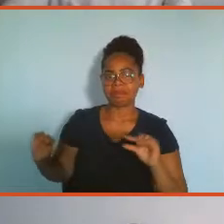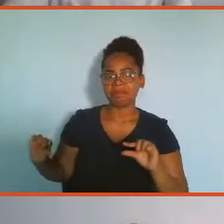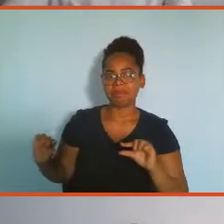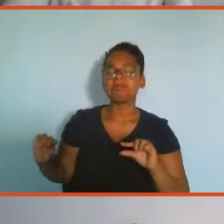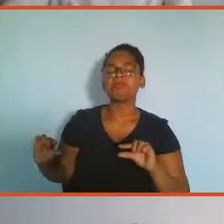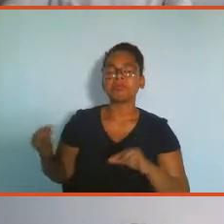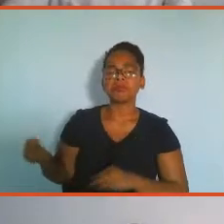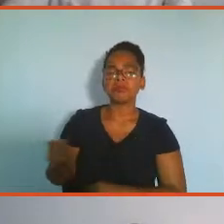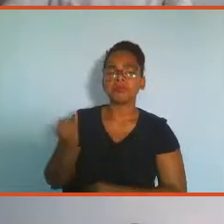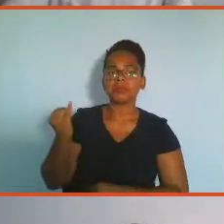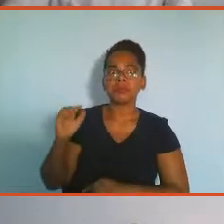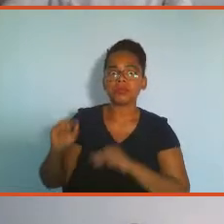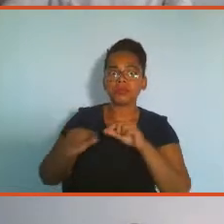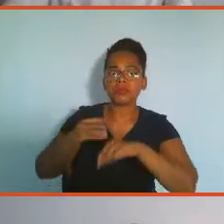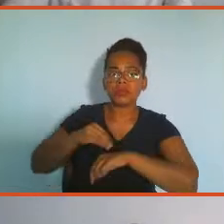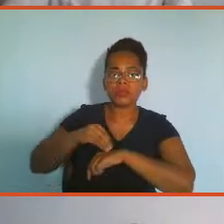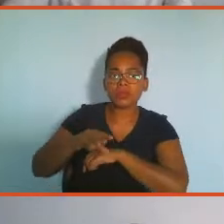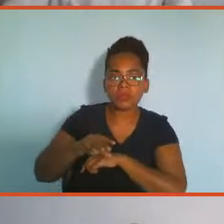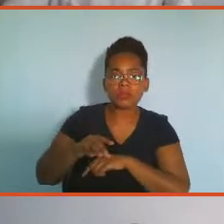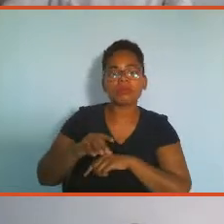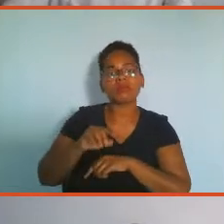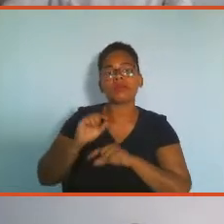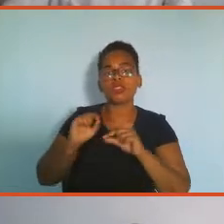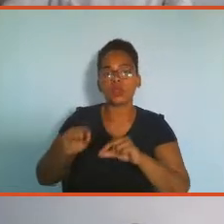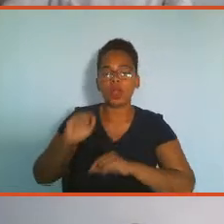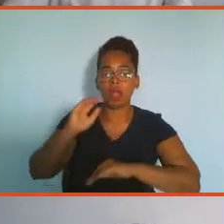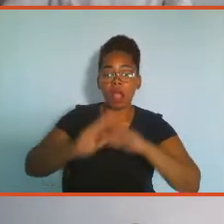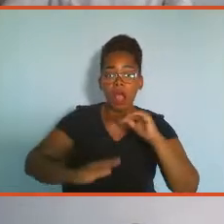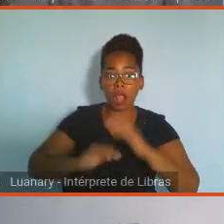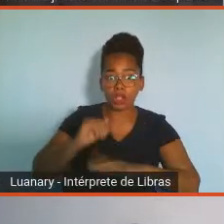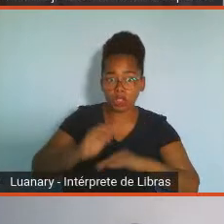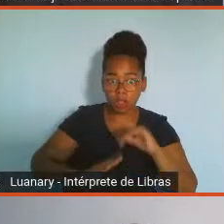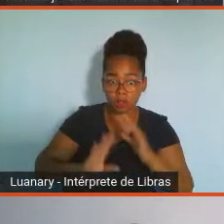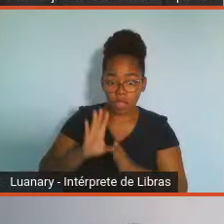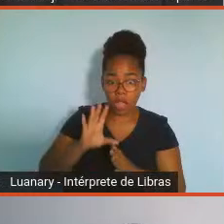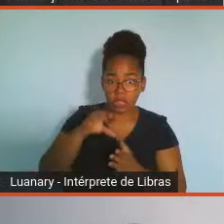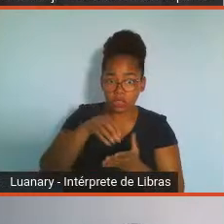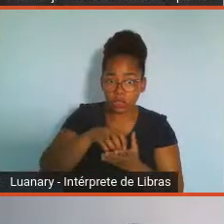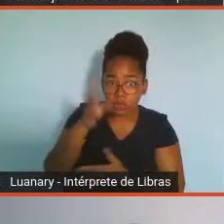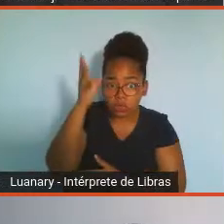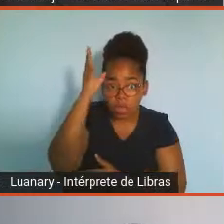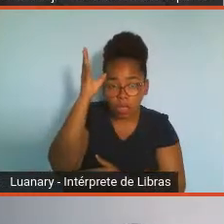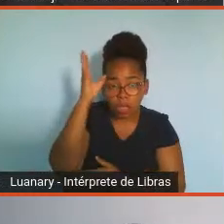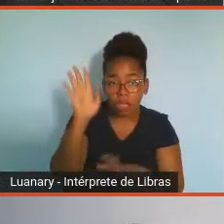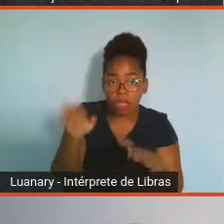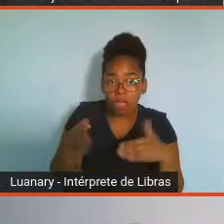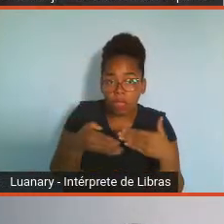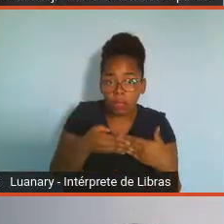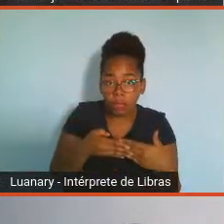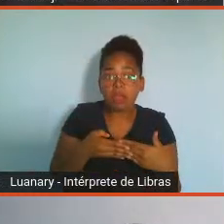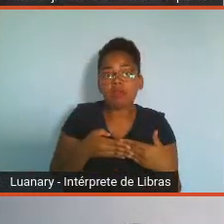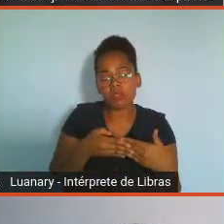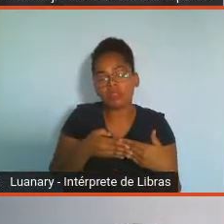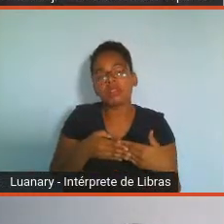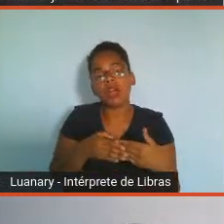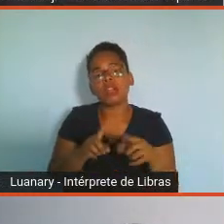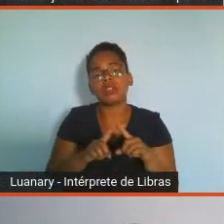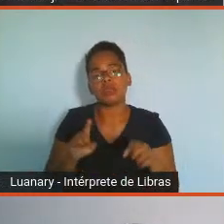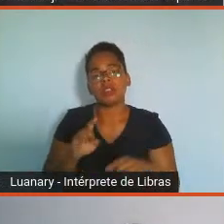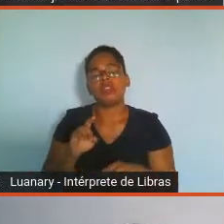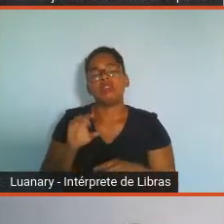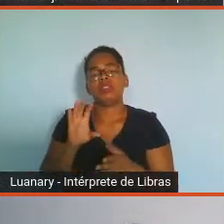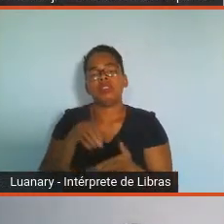visitação espontânea, exceto Itaquera e Interlagos, e que continuamos com uma extensa programação online,